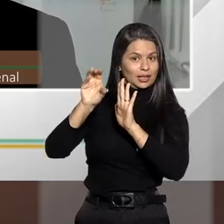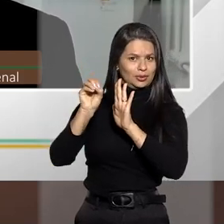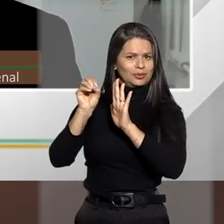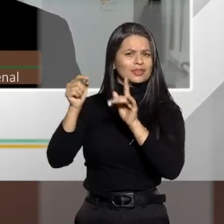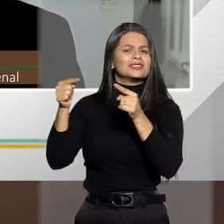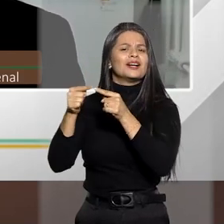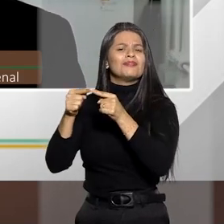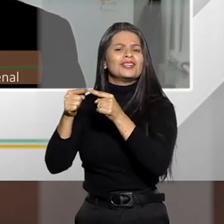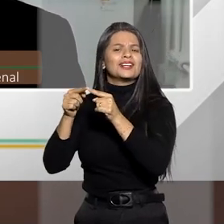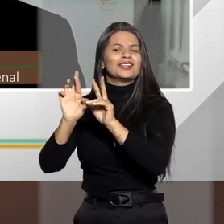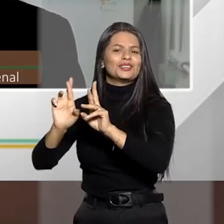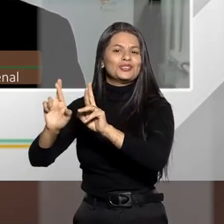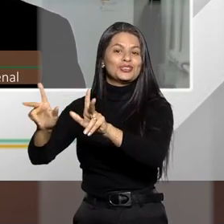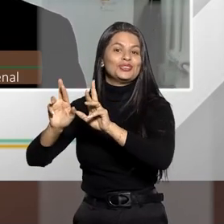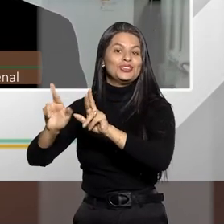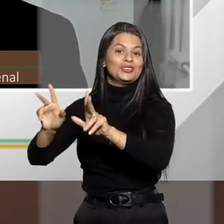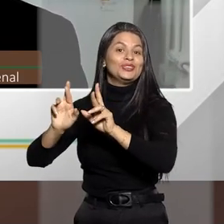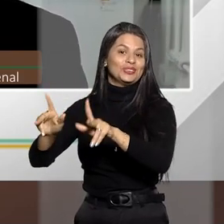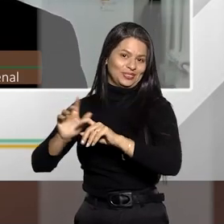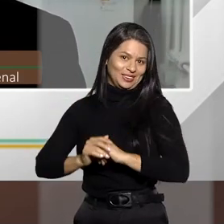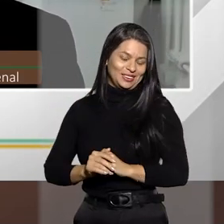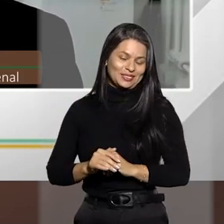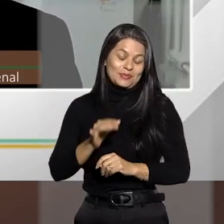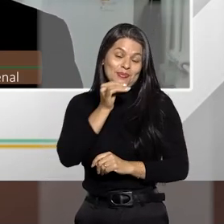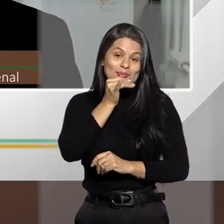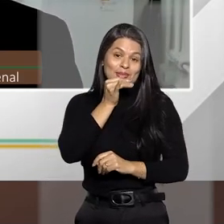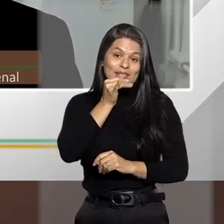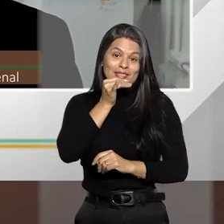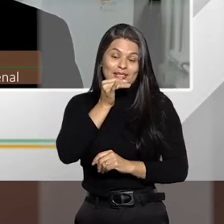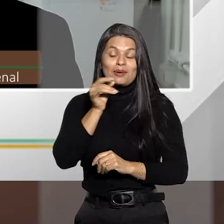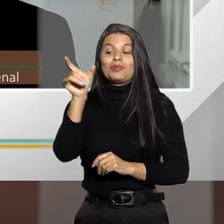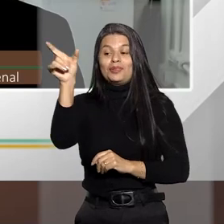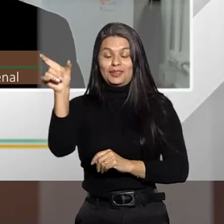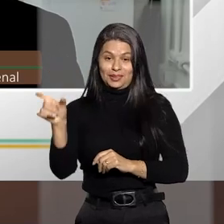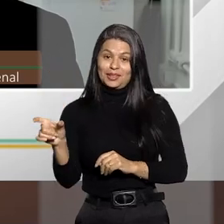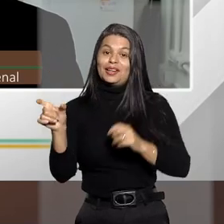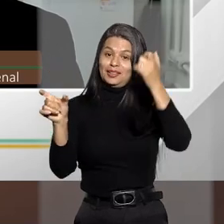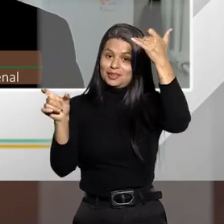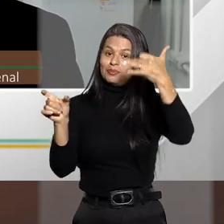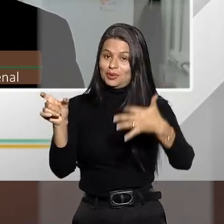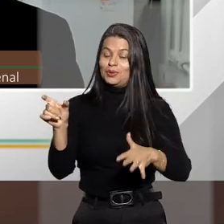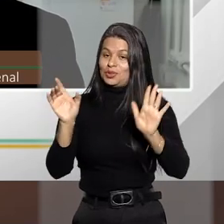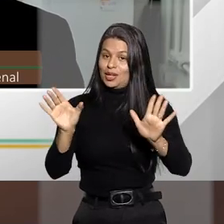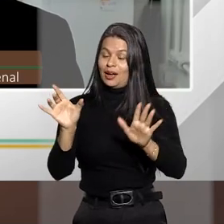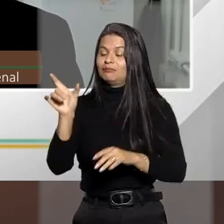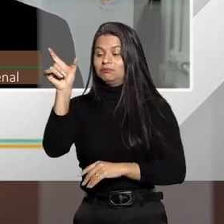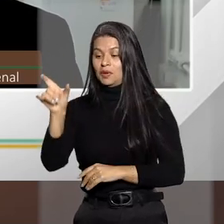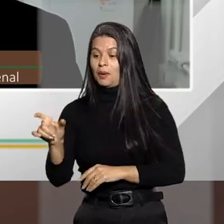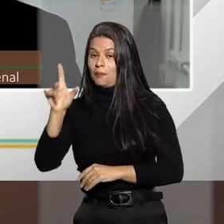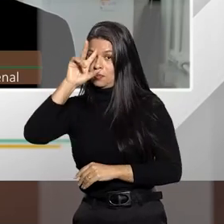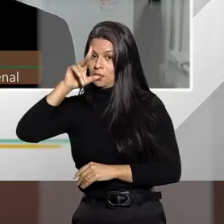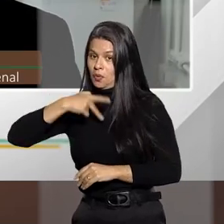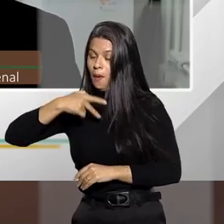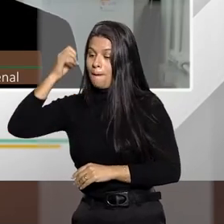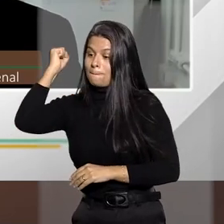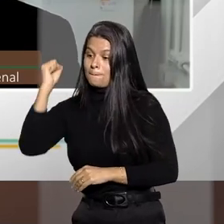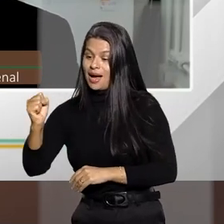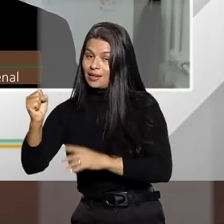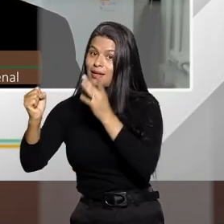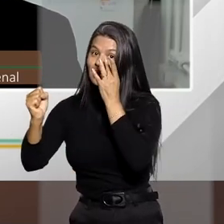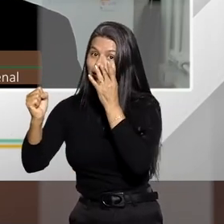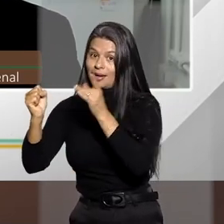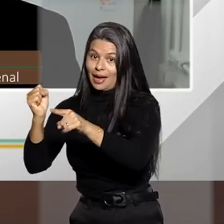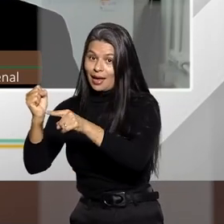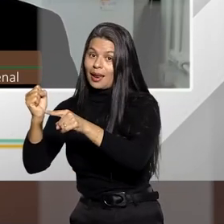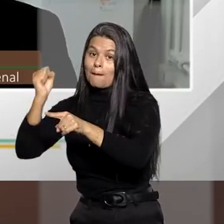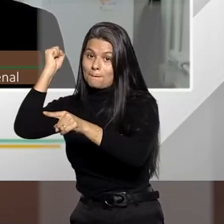heterogêneo seria, por exemplo, nesse caso, desse exemplo que ela deu do sujeito que mata a vítima e depois